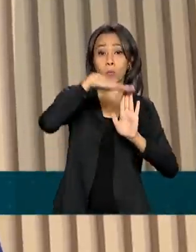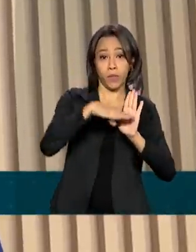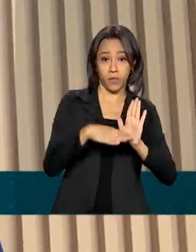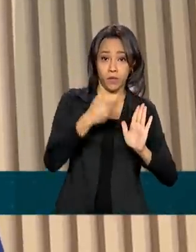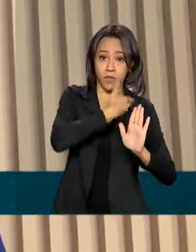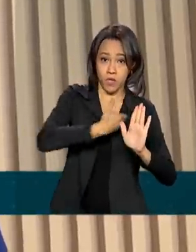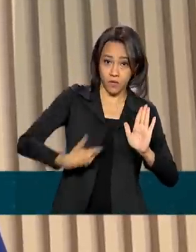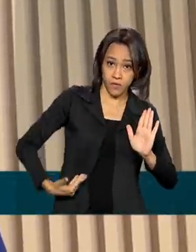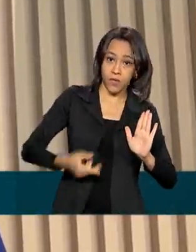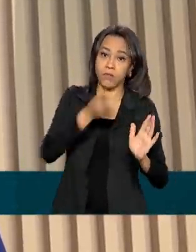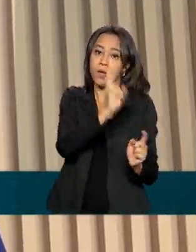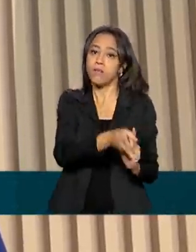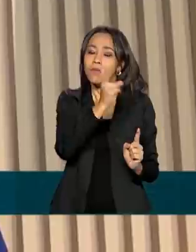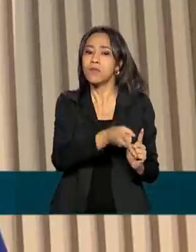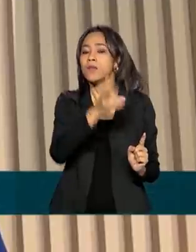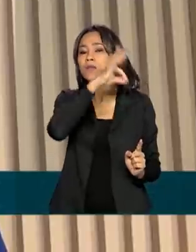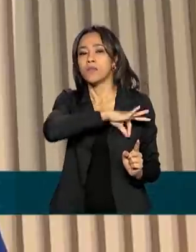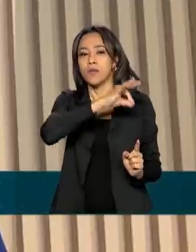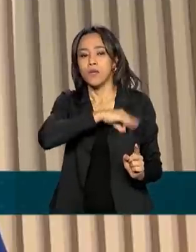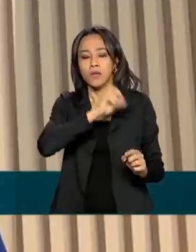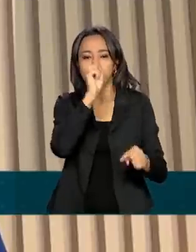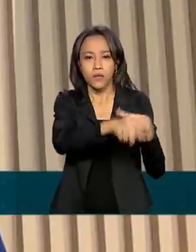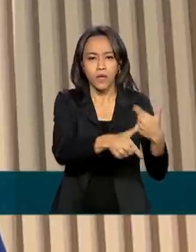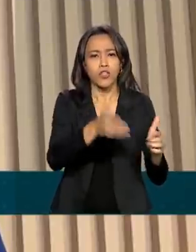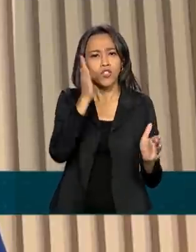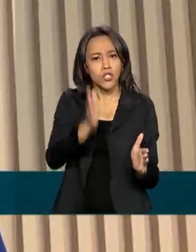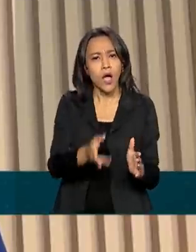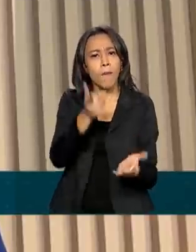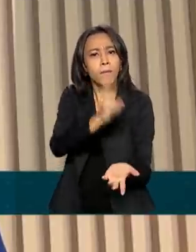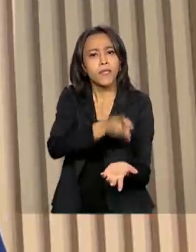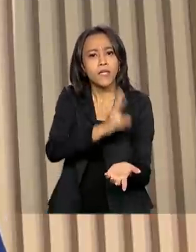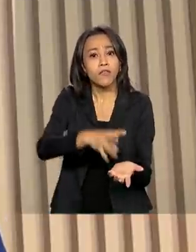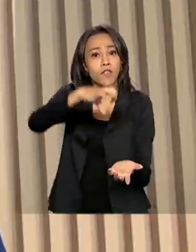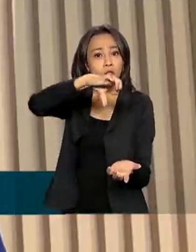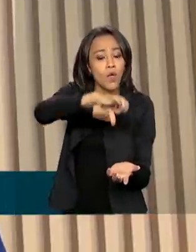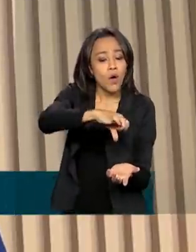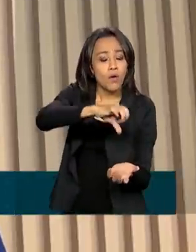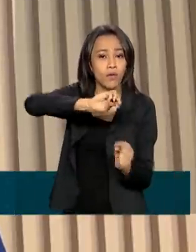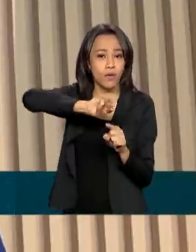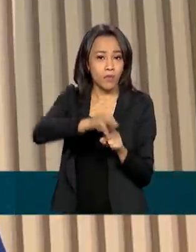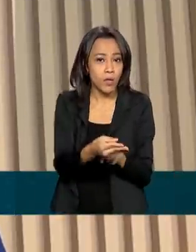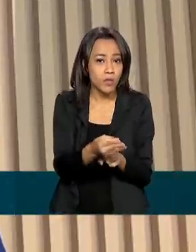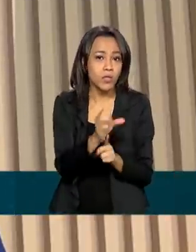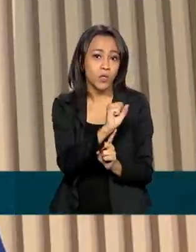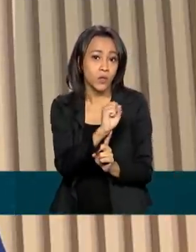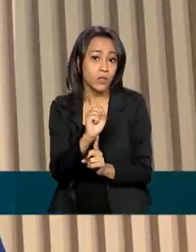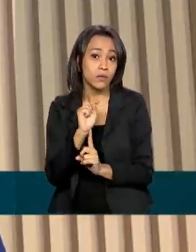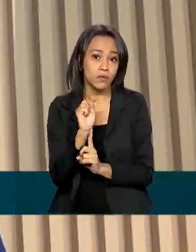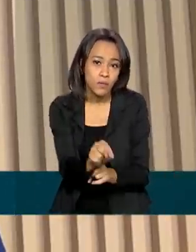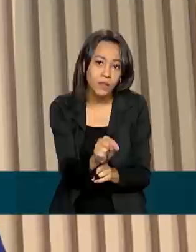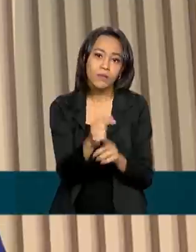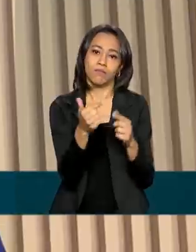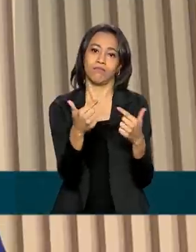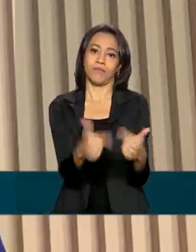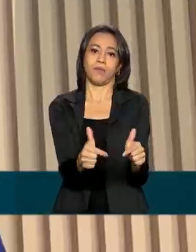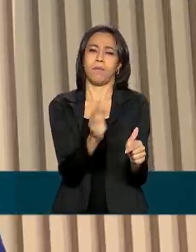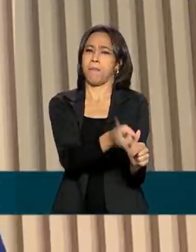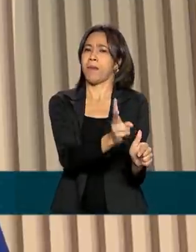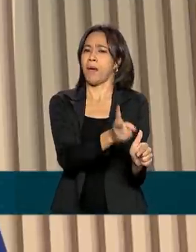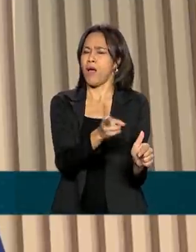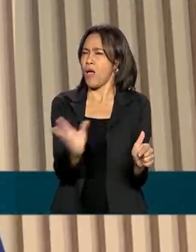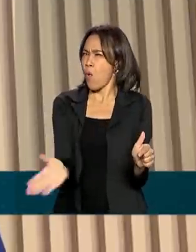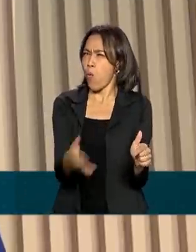já preservou 9,8 milhões de empregos. É, sem dúvida, hoje, a maior